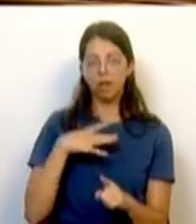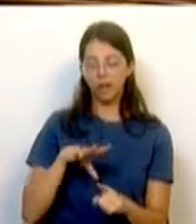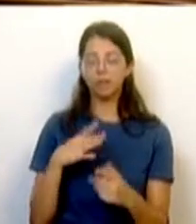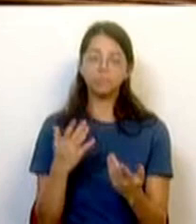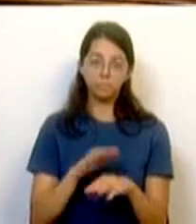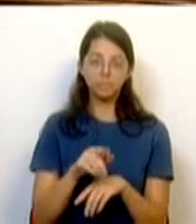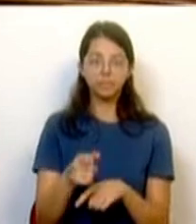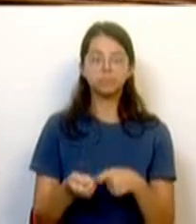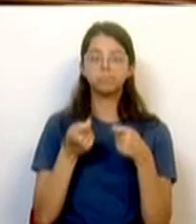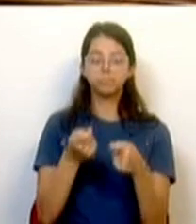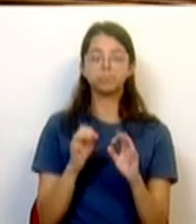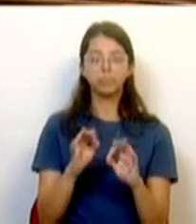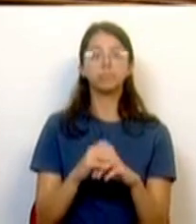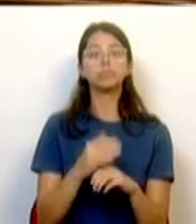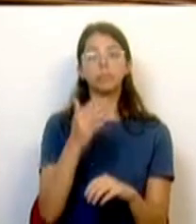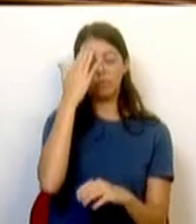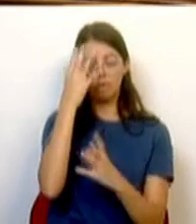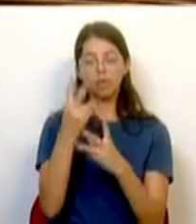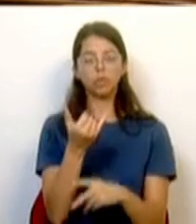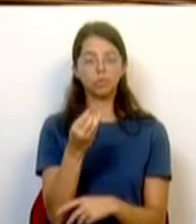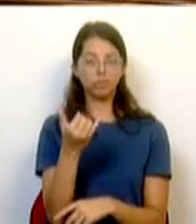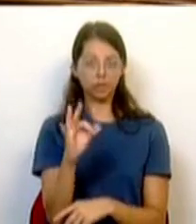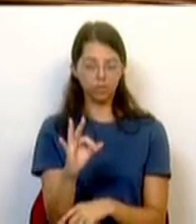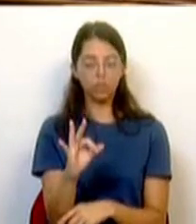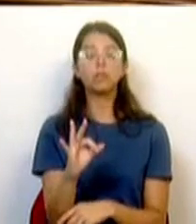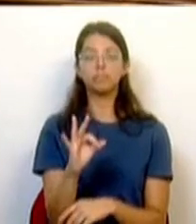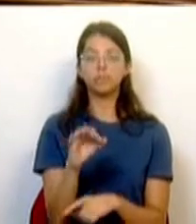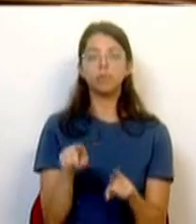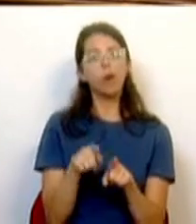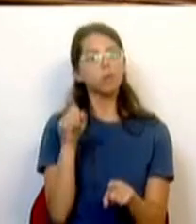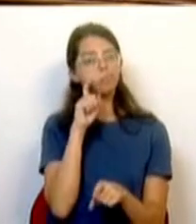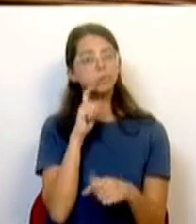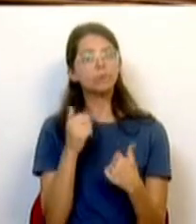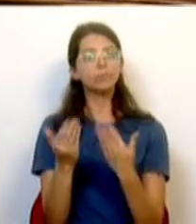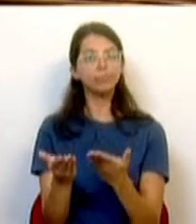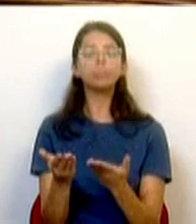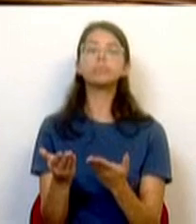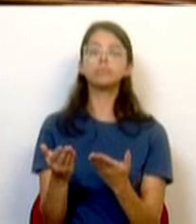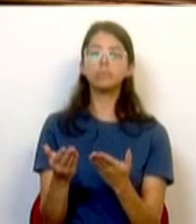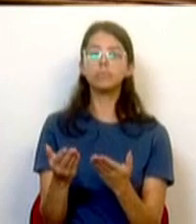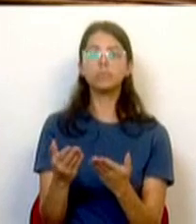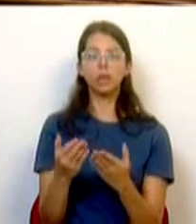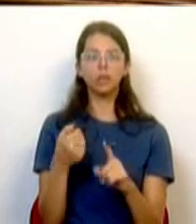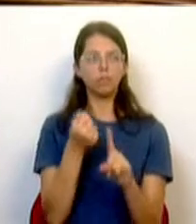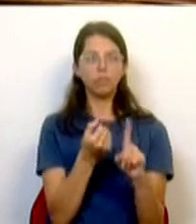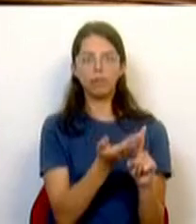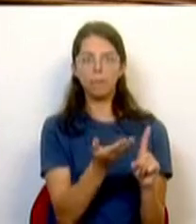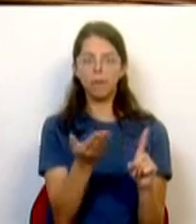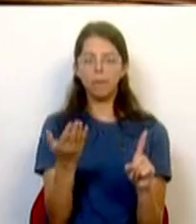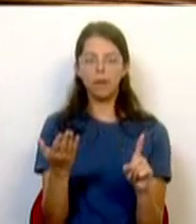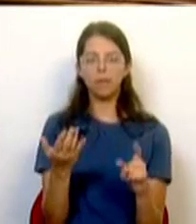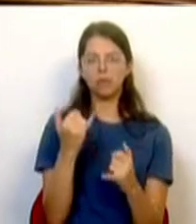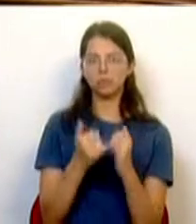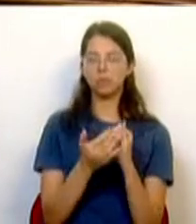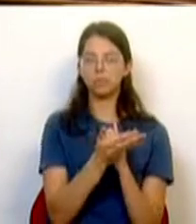O Orçamento do Estado para 2024 procura contribuir para uma concepção de segurança que vai ao encontro dos desafios crescentes num quadro de ameaças